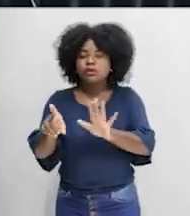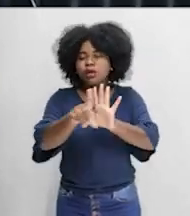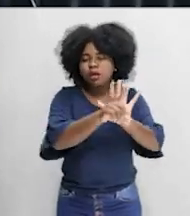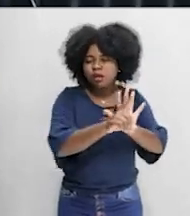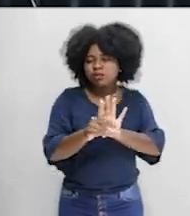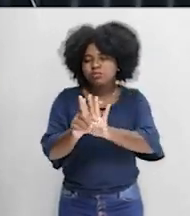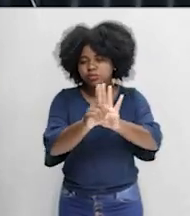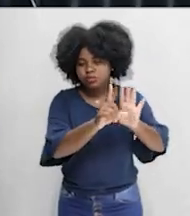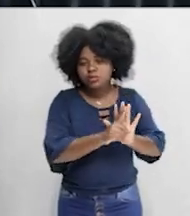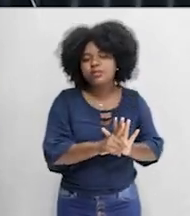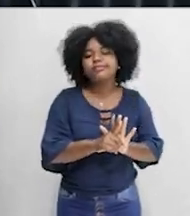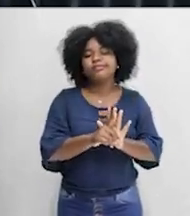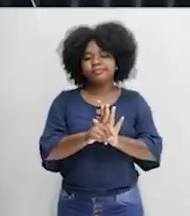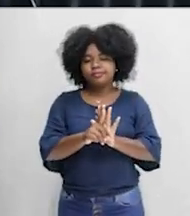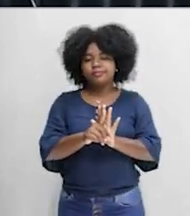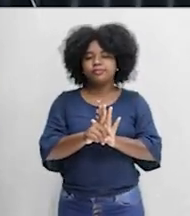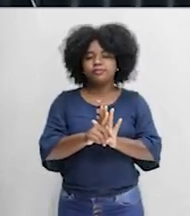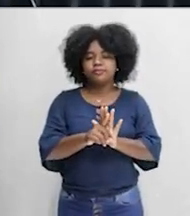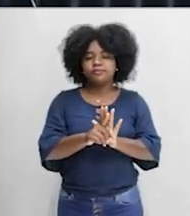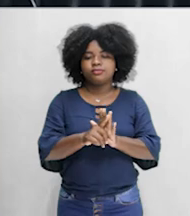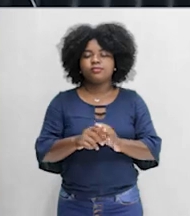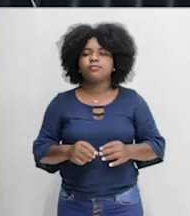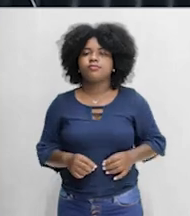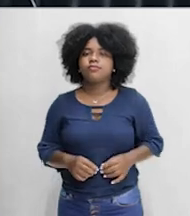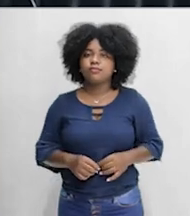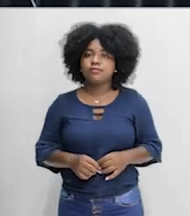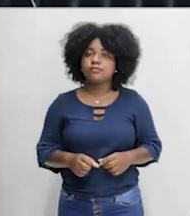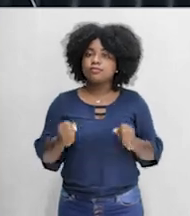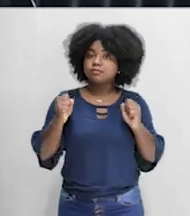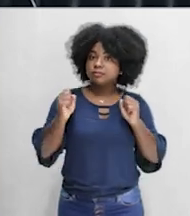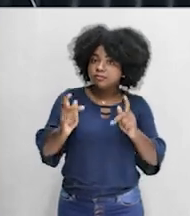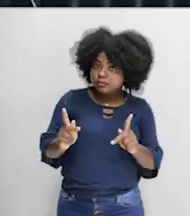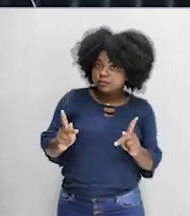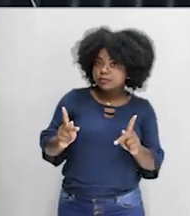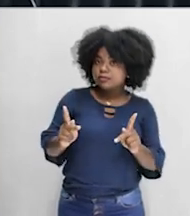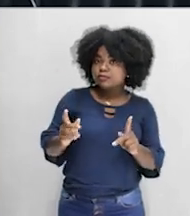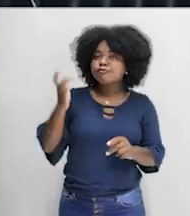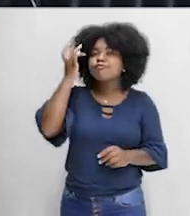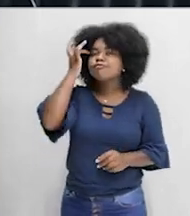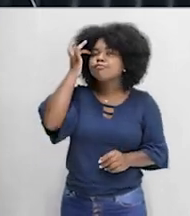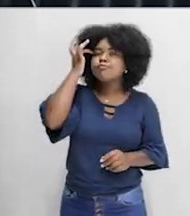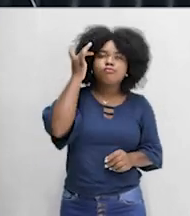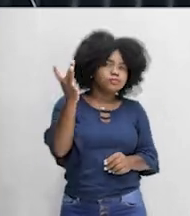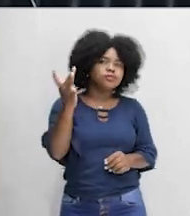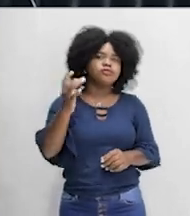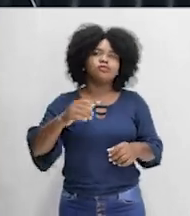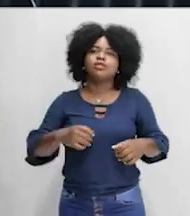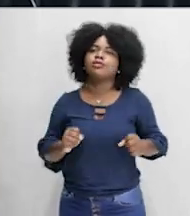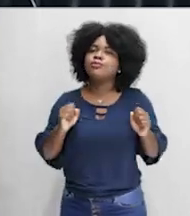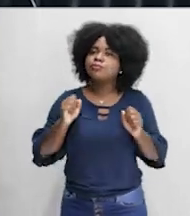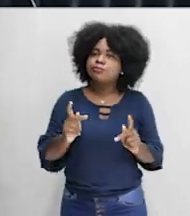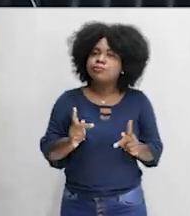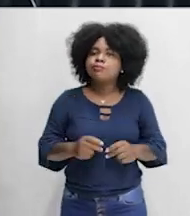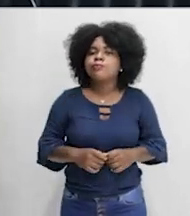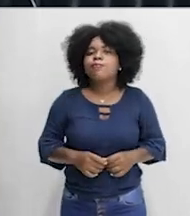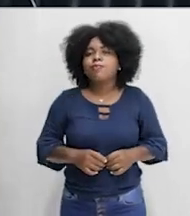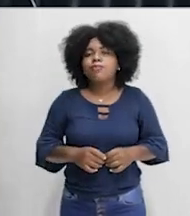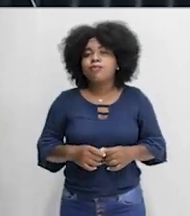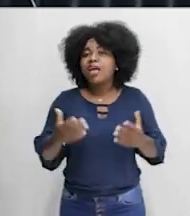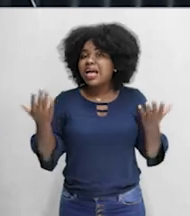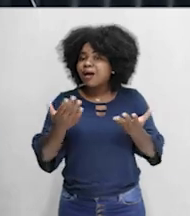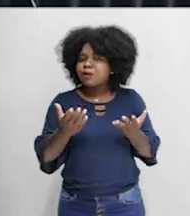dos órgãos seccionais e dos órgãos locais, tá certo? Beleza? Facinho, né? Bacana. Vamos evoluir. Agora vamos